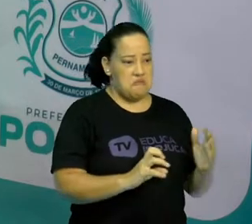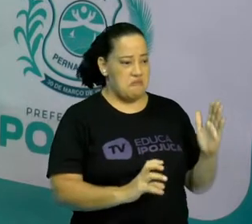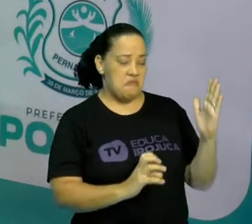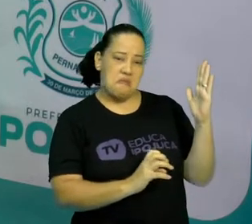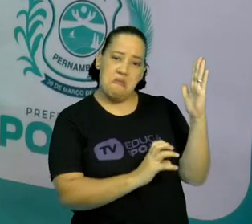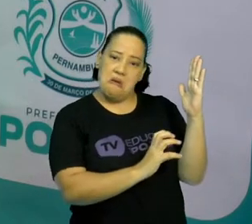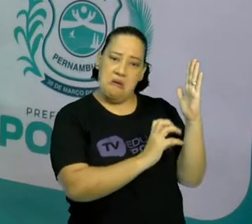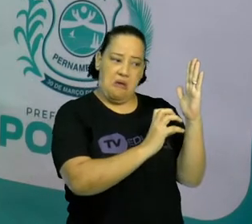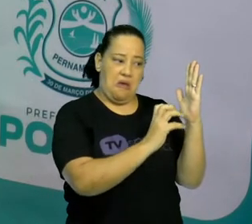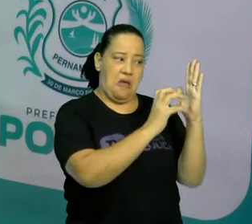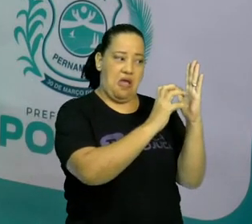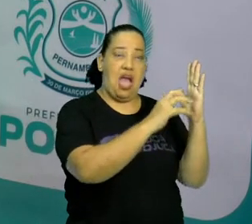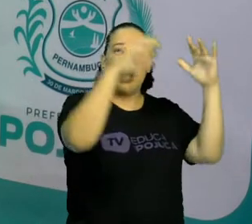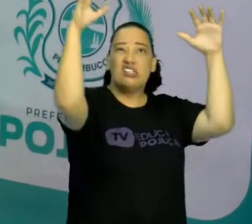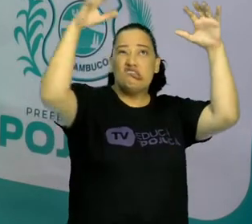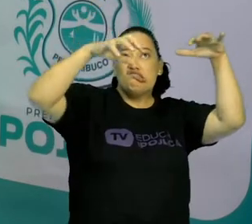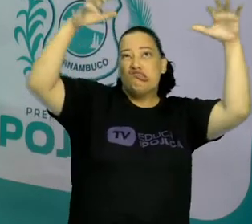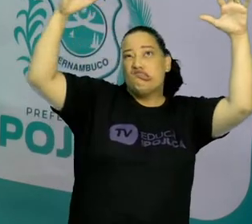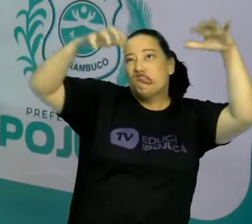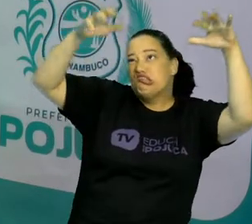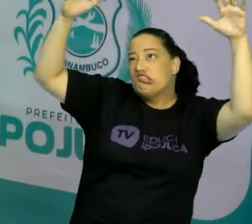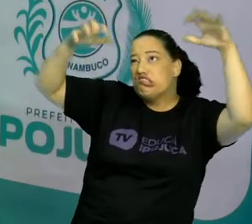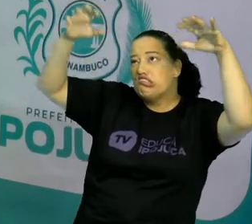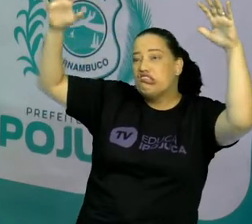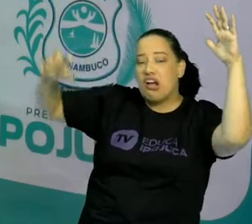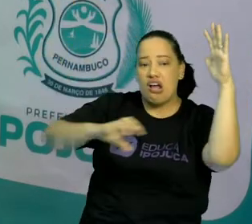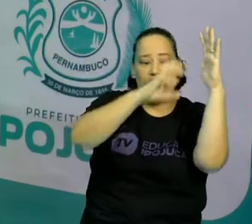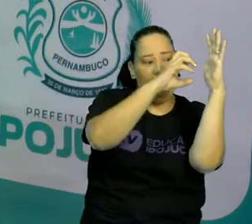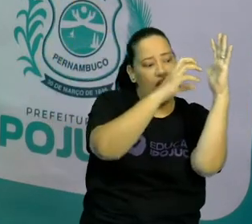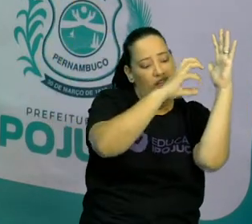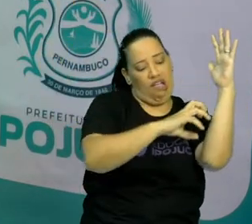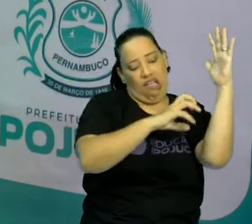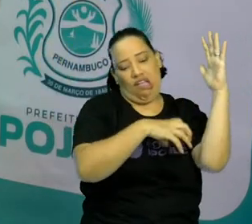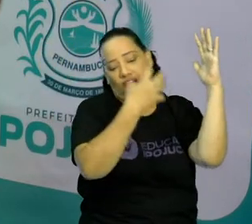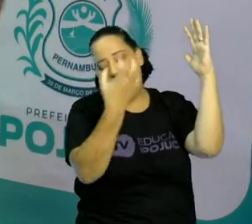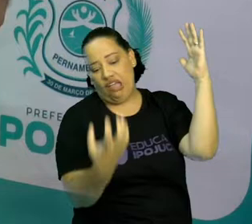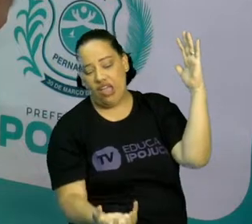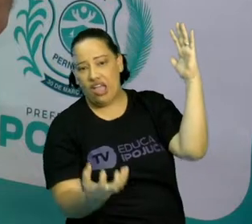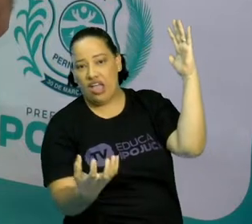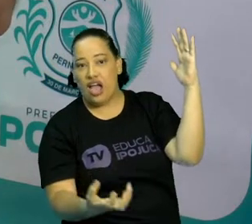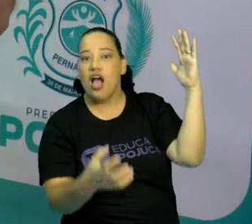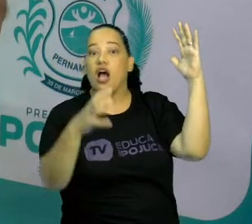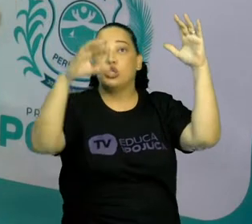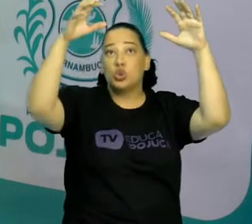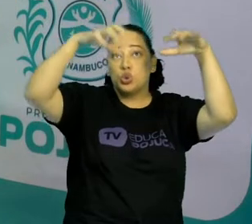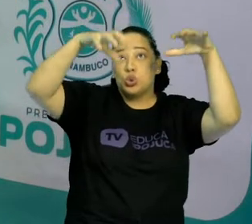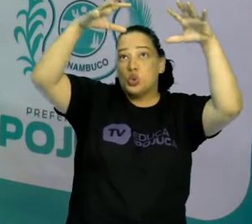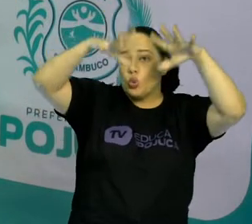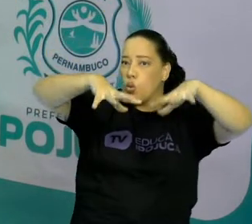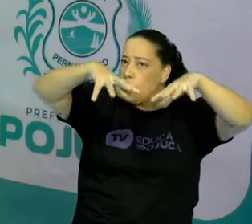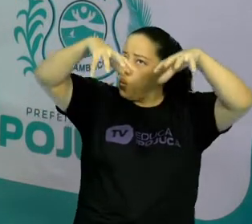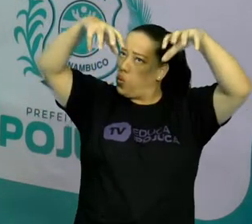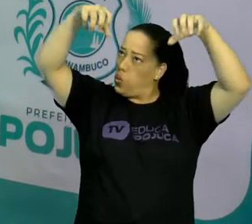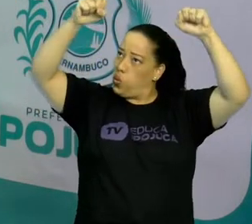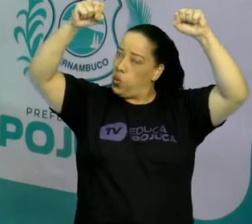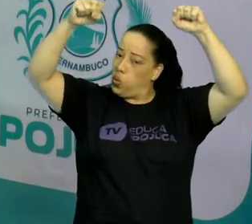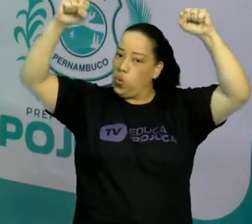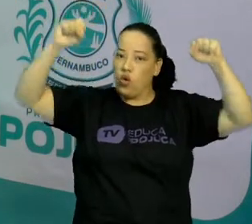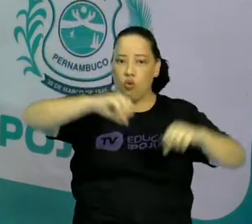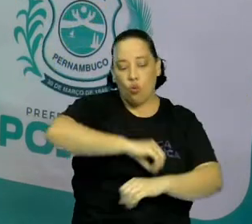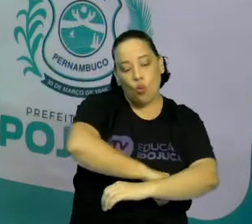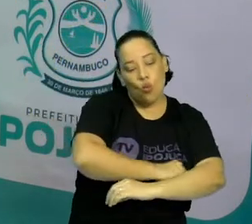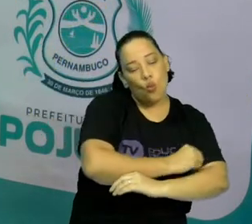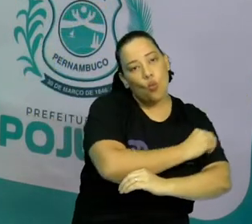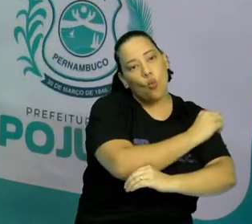parede. Veio a chuva forte e a derrubou. Já passou a chuva, o sol já